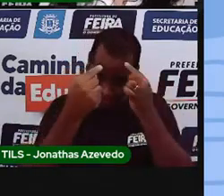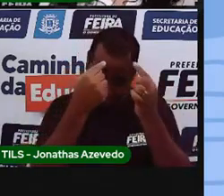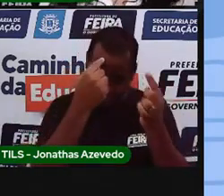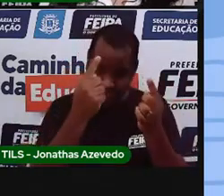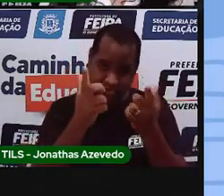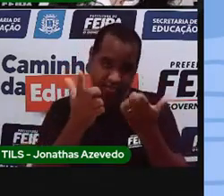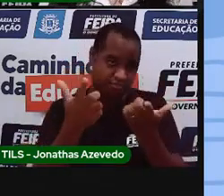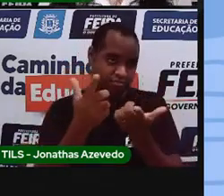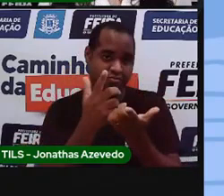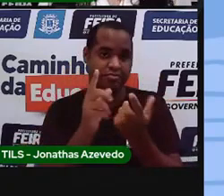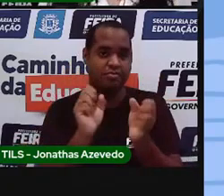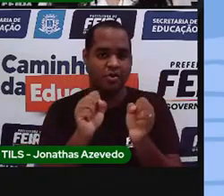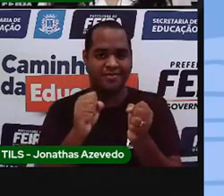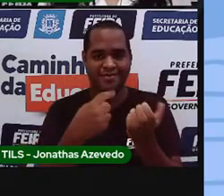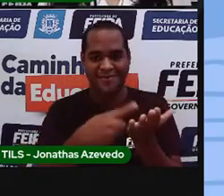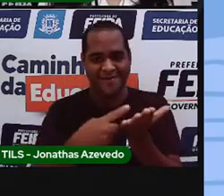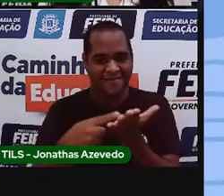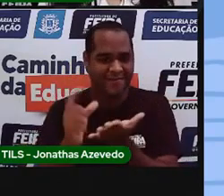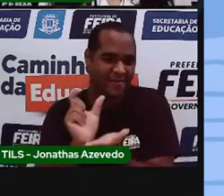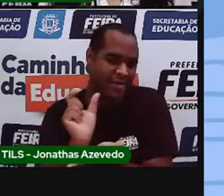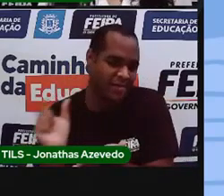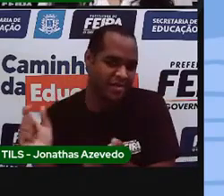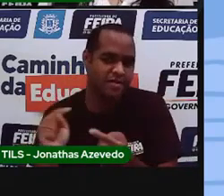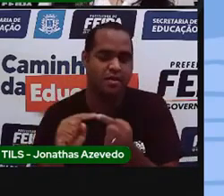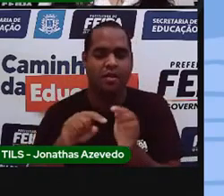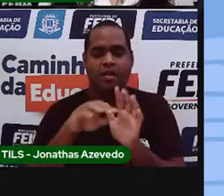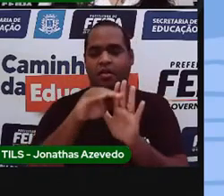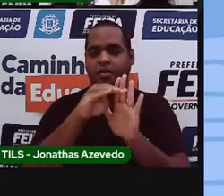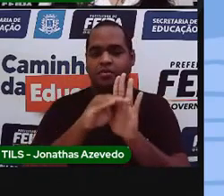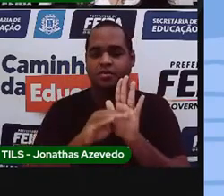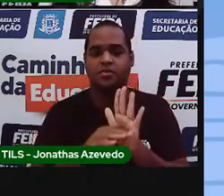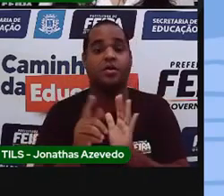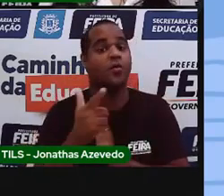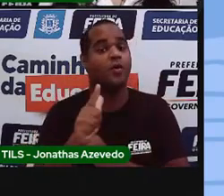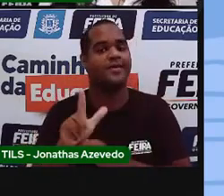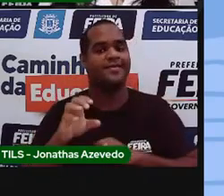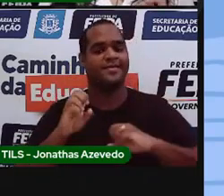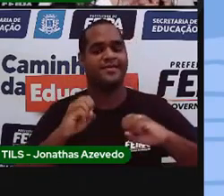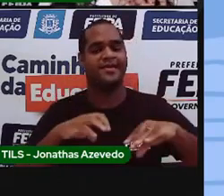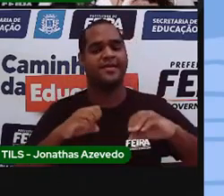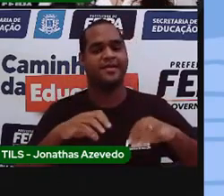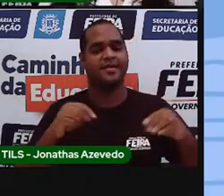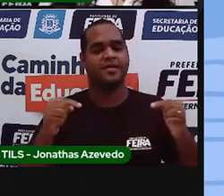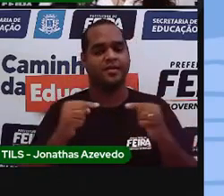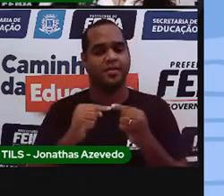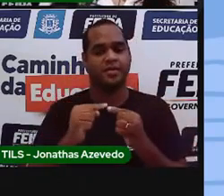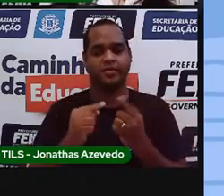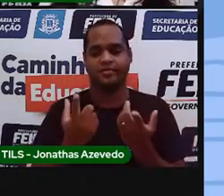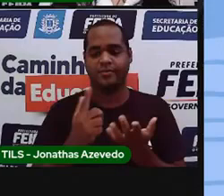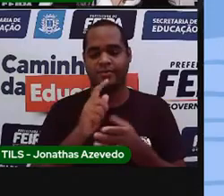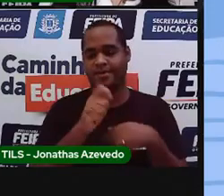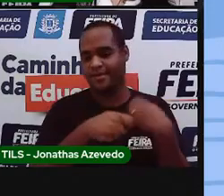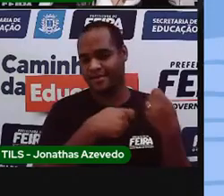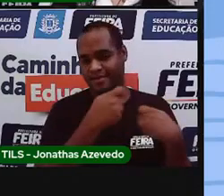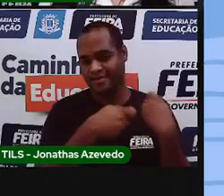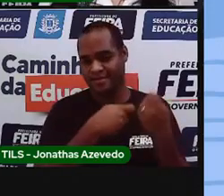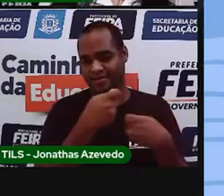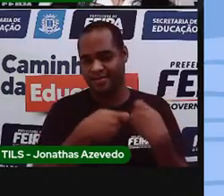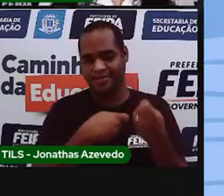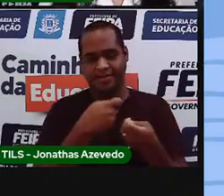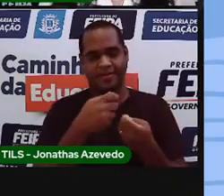sobre parlendas, sobre lista e nós tivemos a aula sobre os símbolos muito